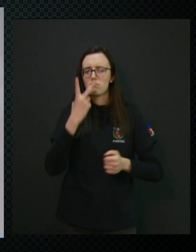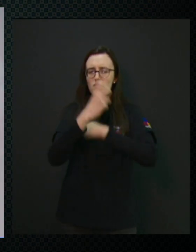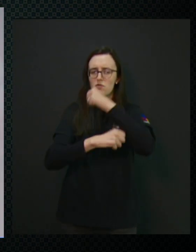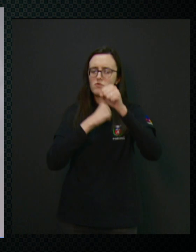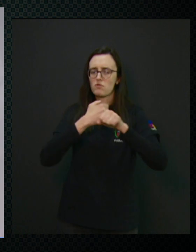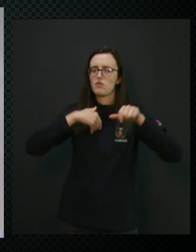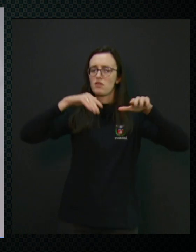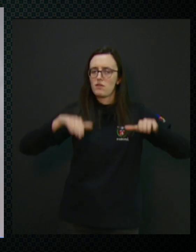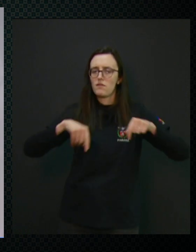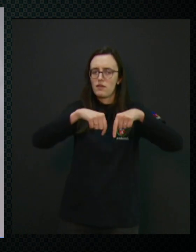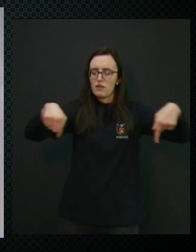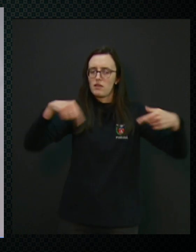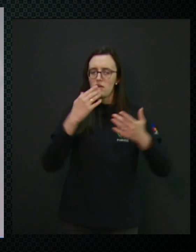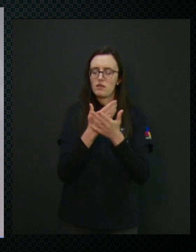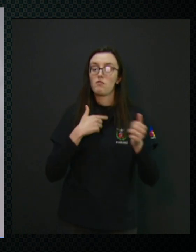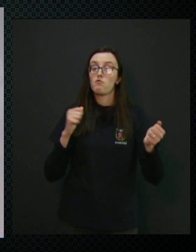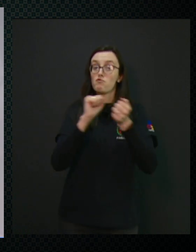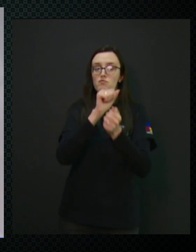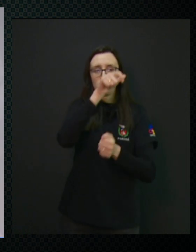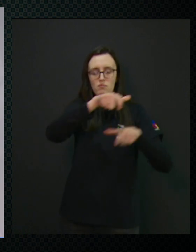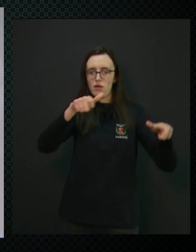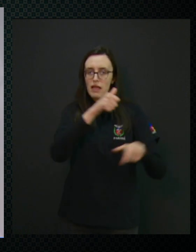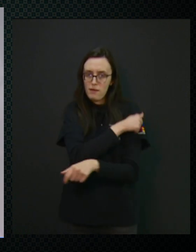eu fiquei ali junto com o aluno,